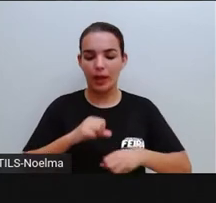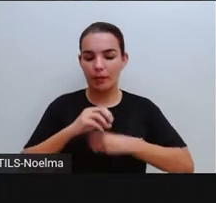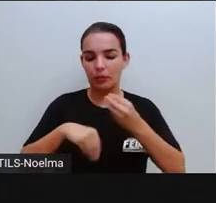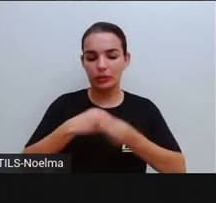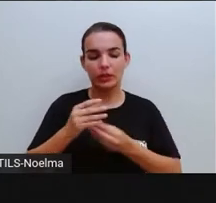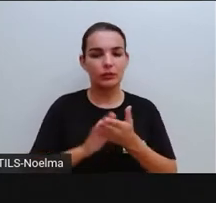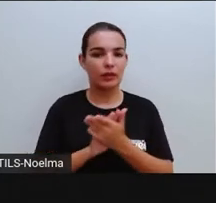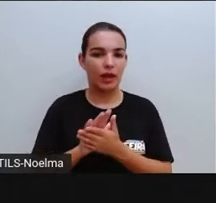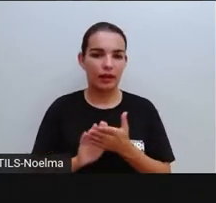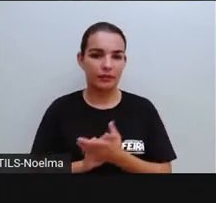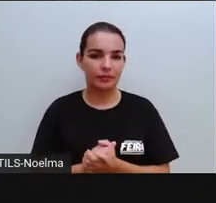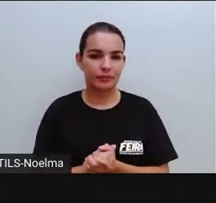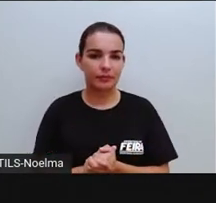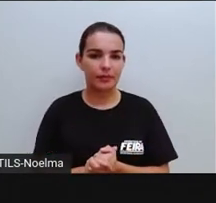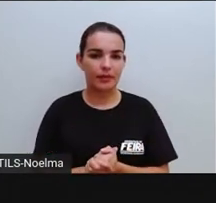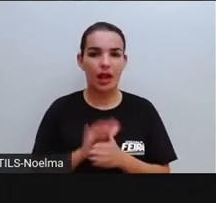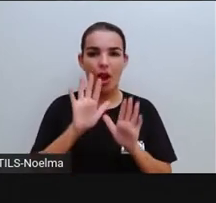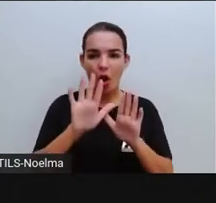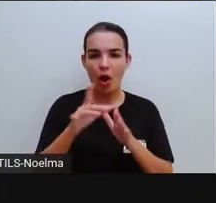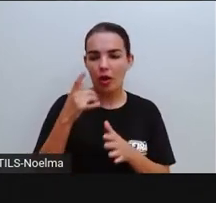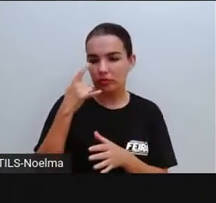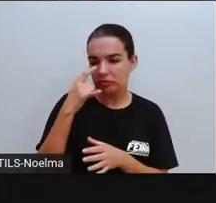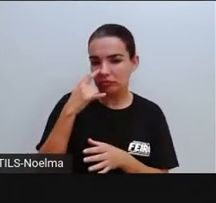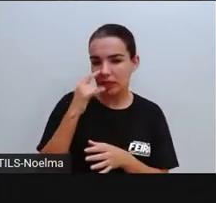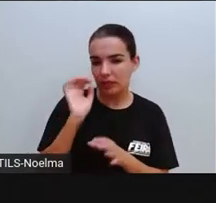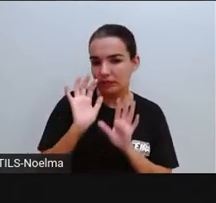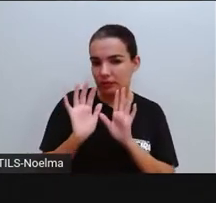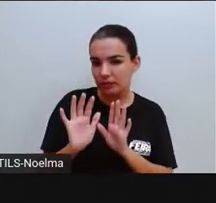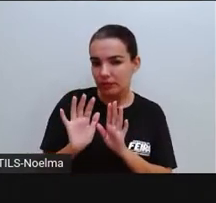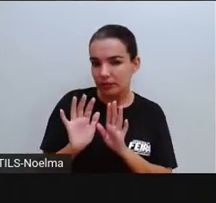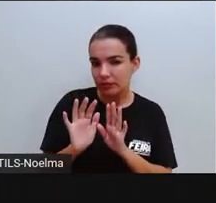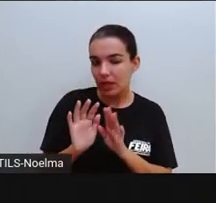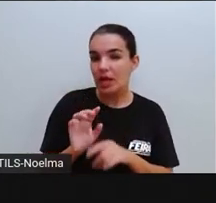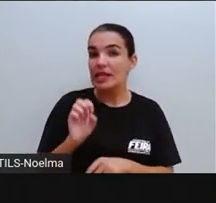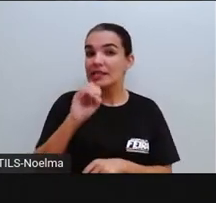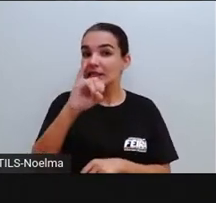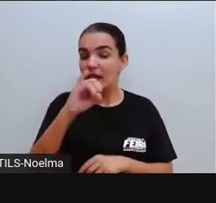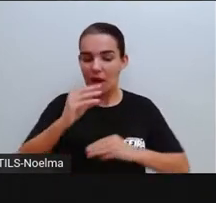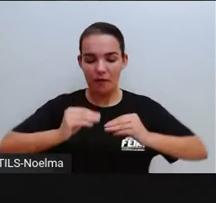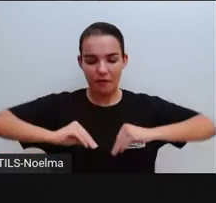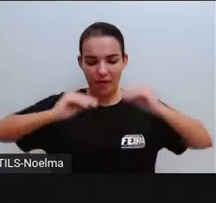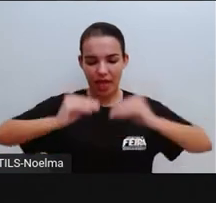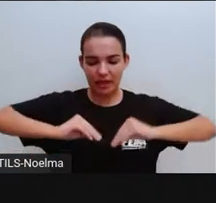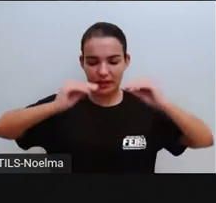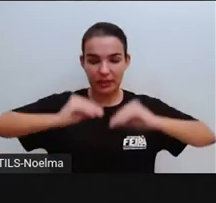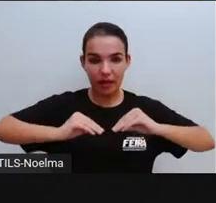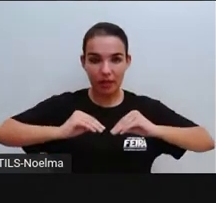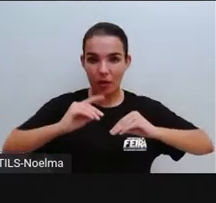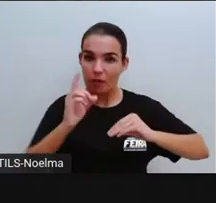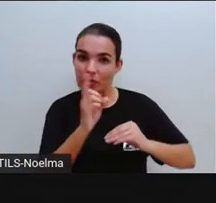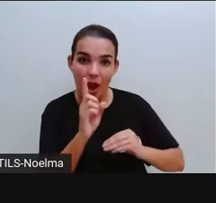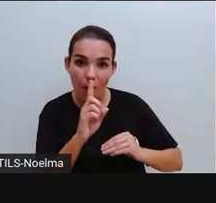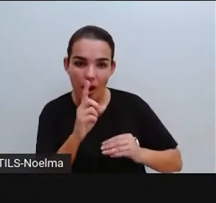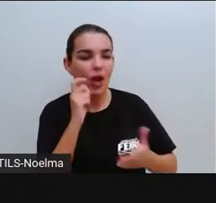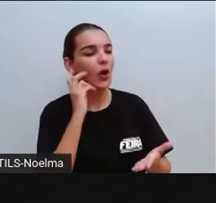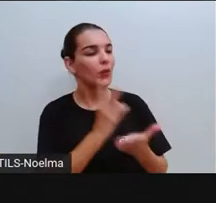E aqui é uma informação. O que não é flexível é inflexível ou resistente, tá bom?